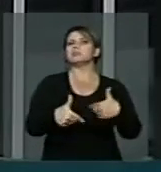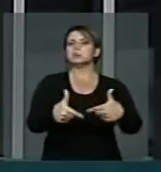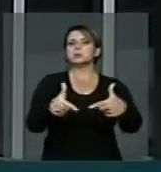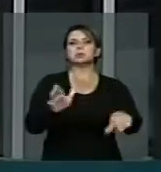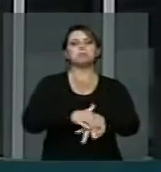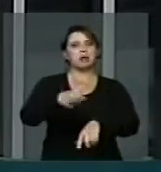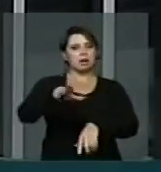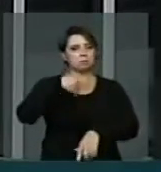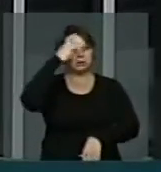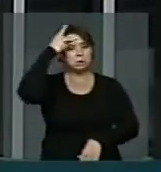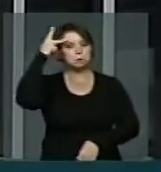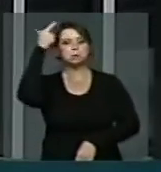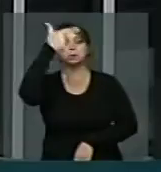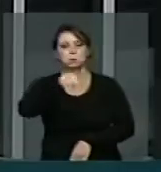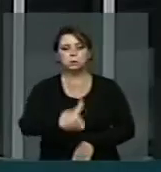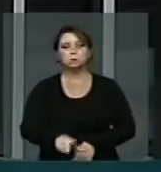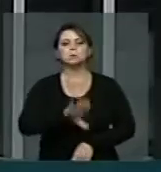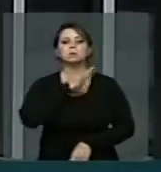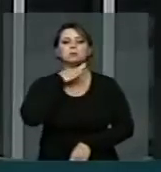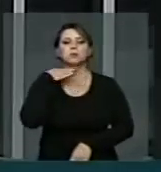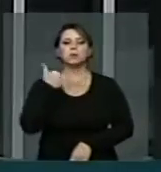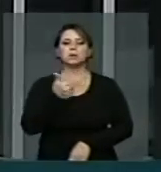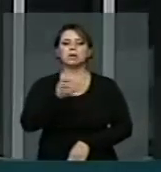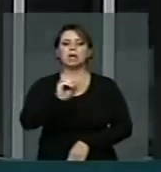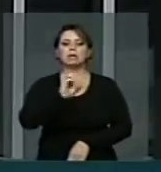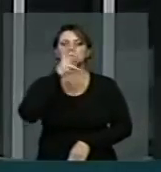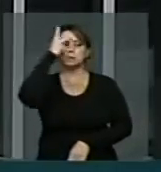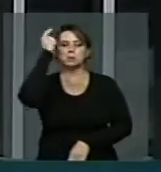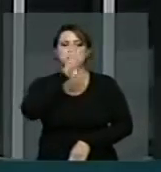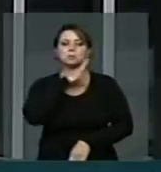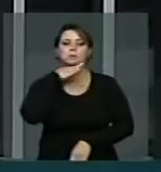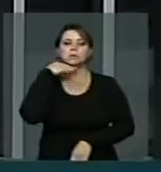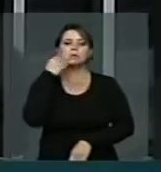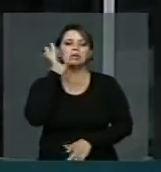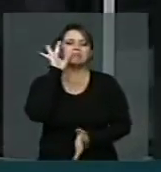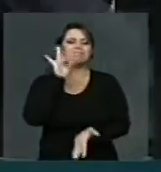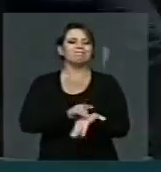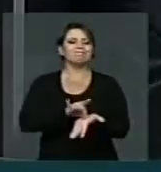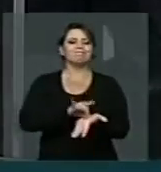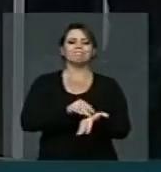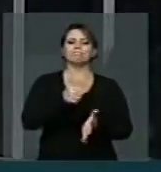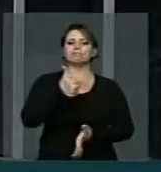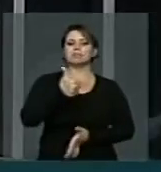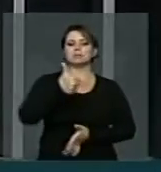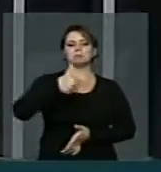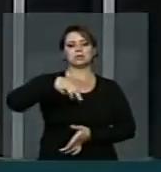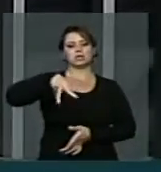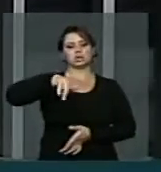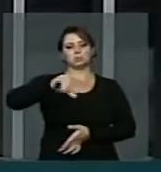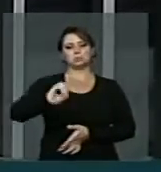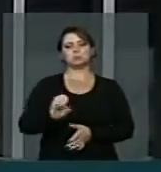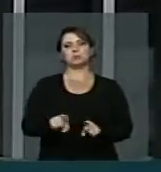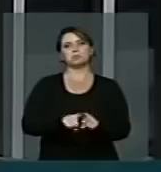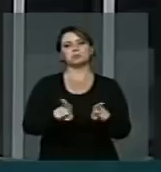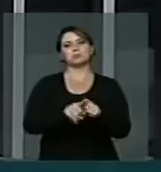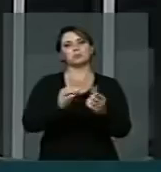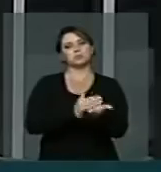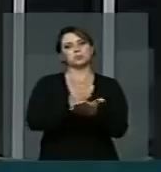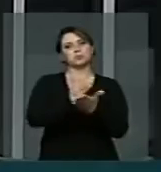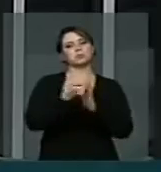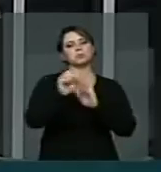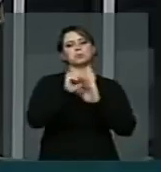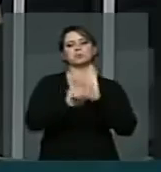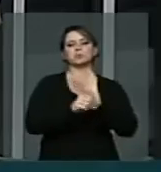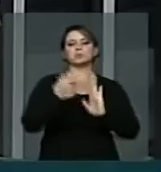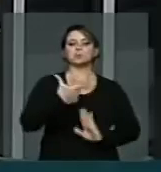mortos. E a oficialização do primeiro de maio como dia do trabalhador, da trabalhadora, só no início do século XX,